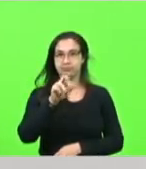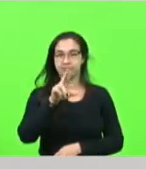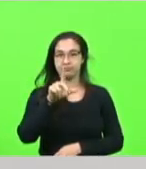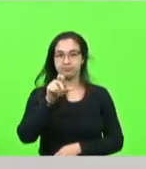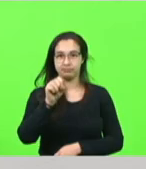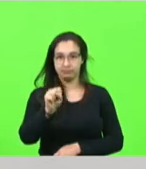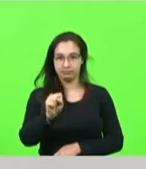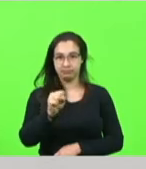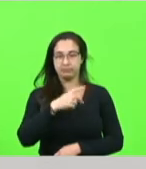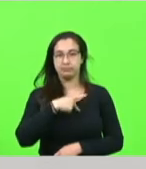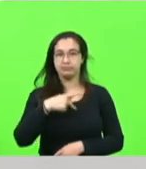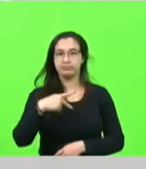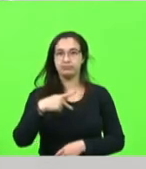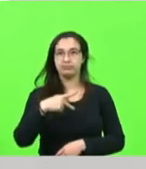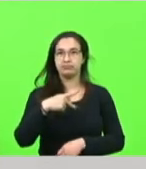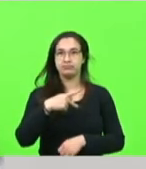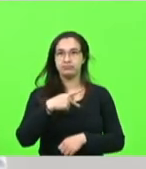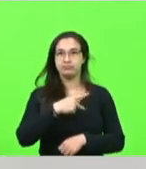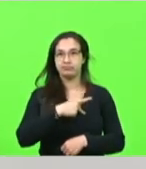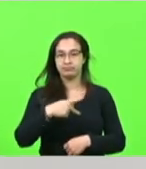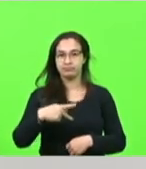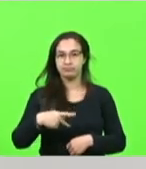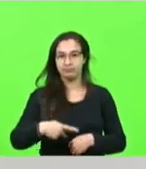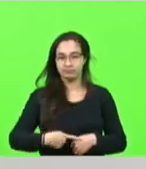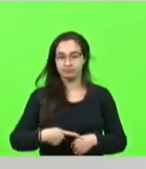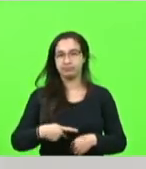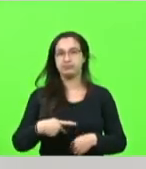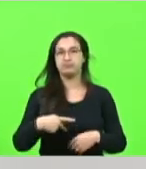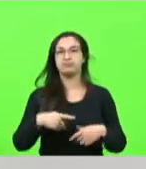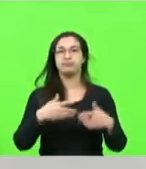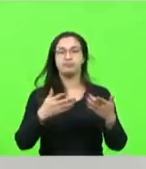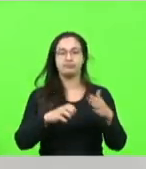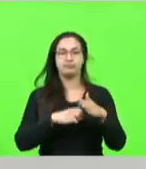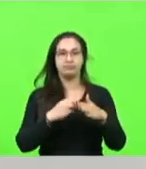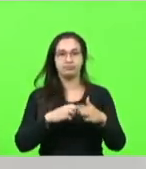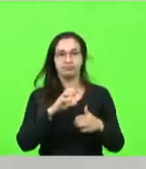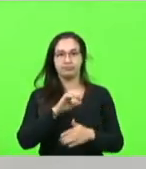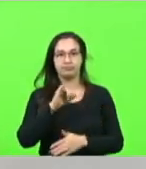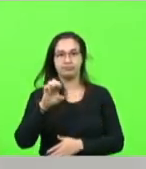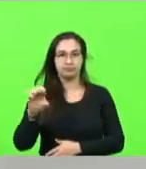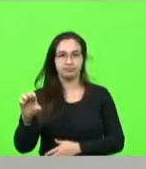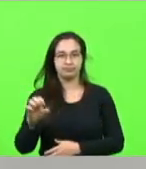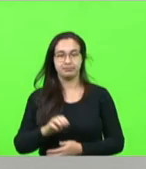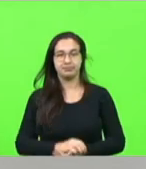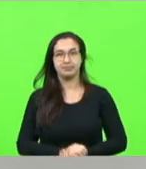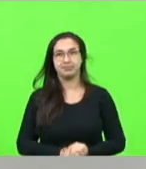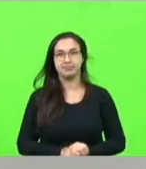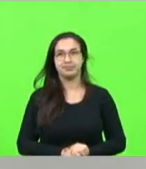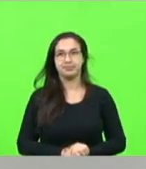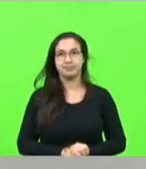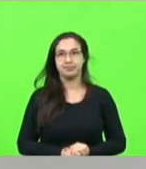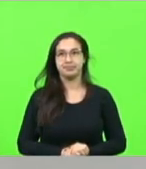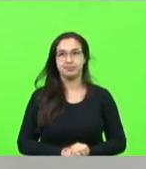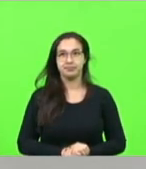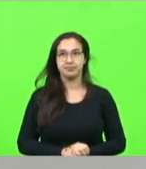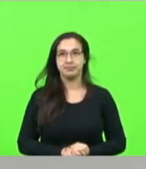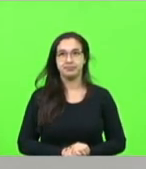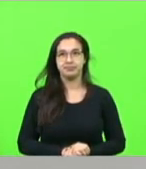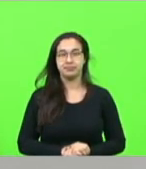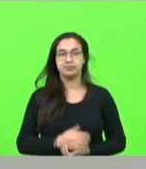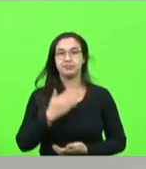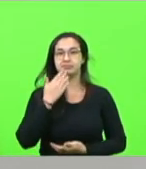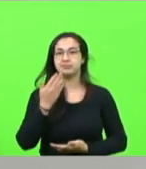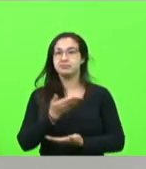Administração do Centro de Integração e Empresa e Escola, CIE. E peço também para que os membros